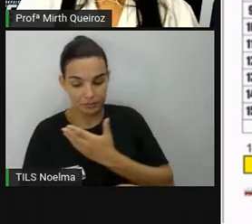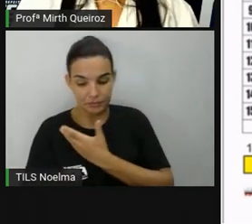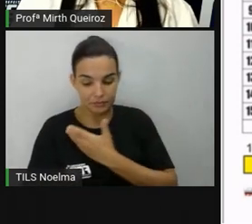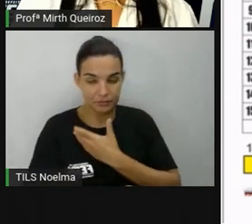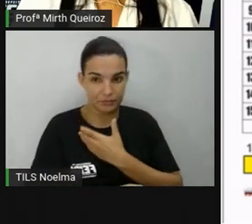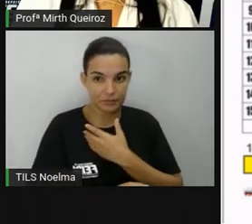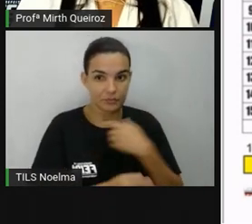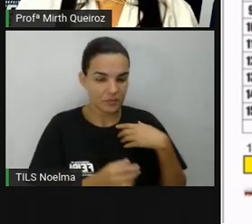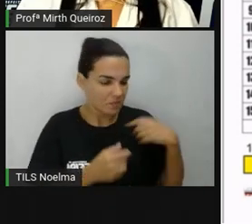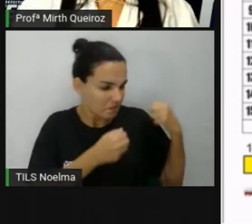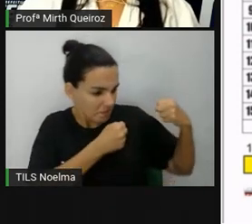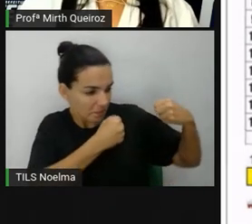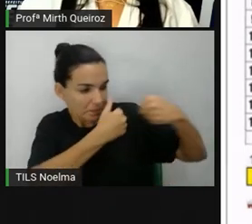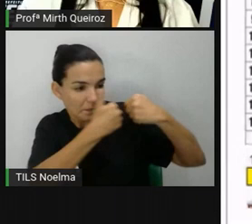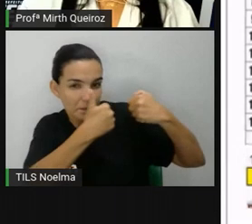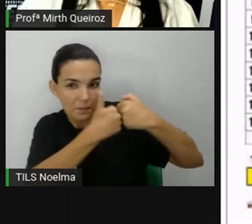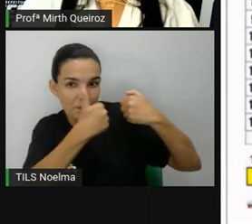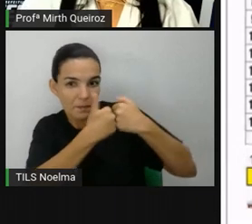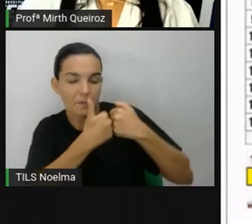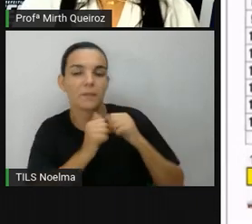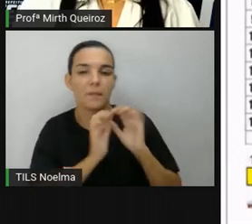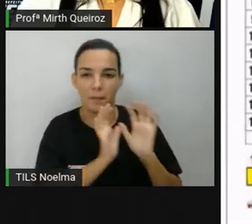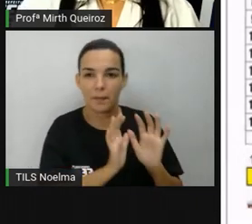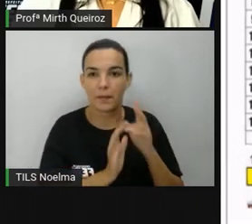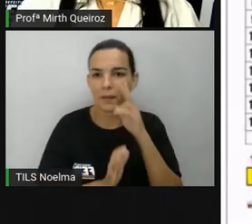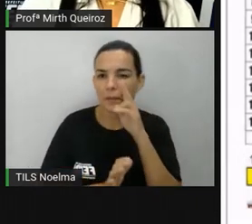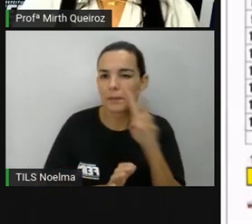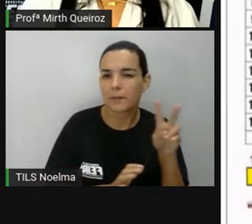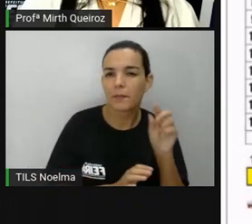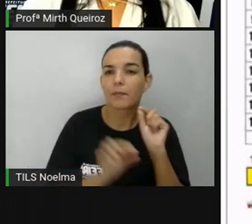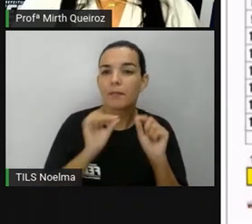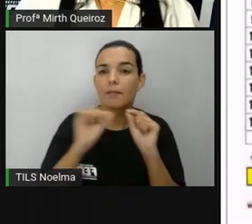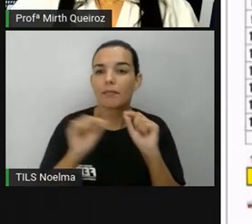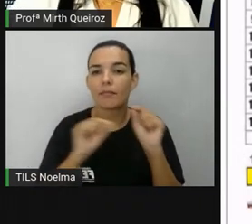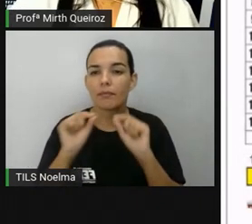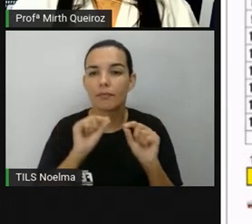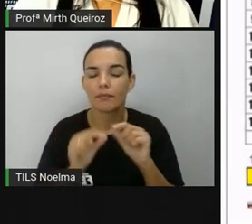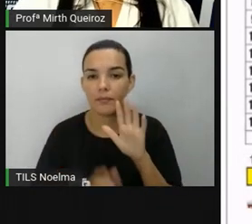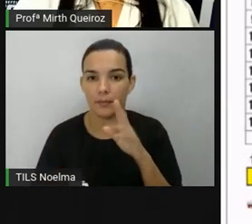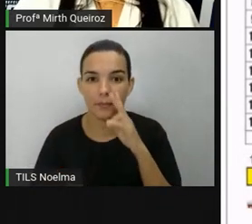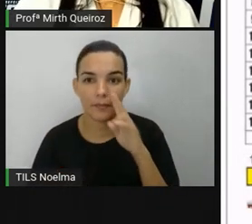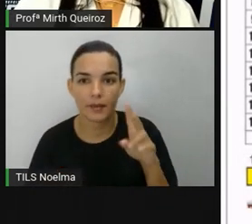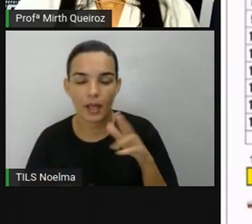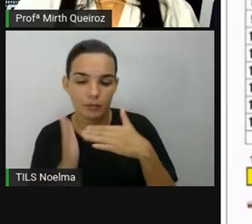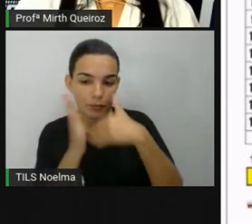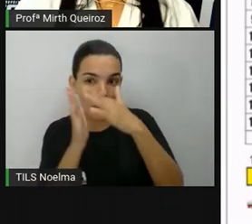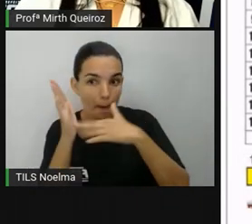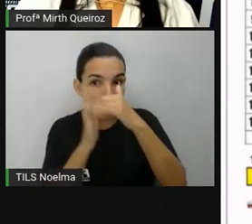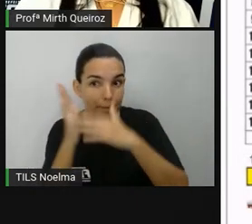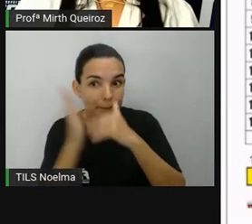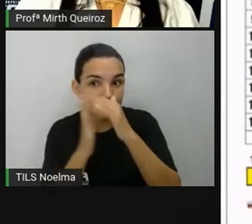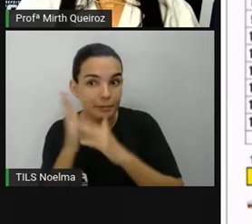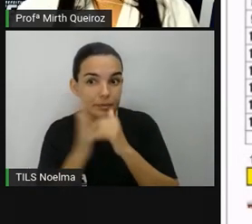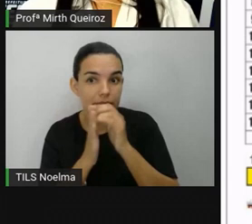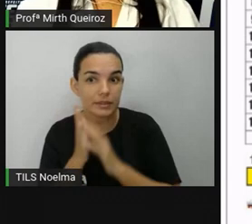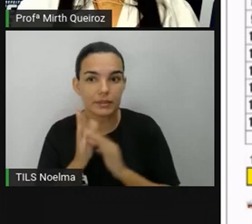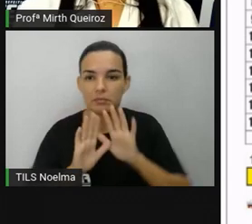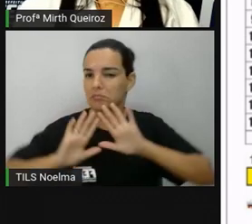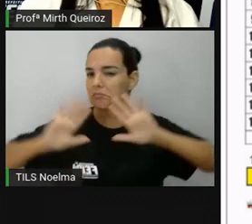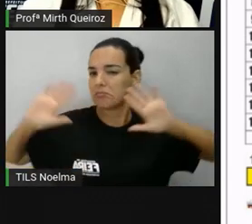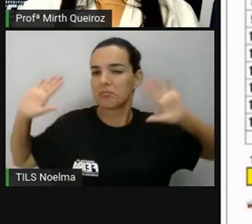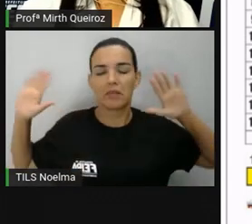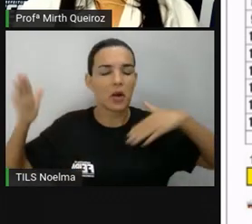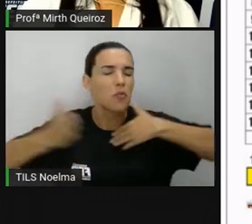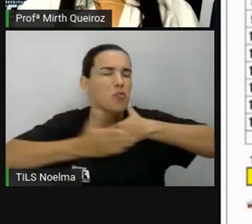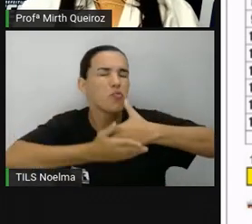acertar os navios dele, certo? E o que vocês vão fazer? Vocês vão pintar a sua esquadra aqui. E pode